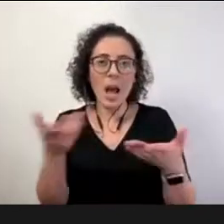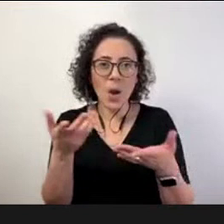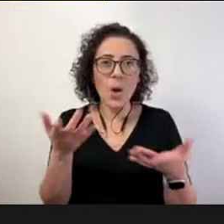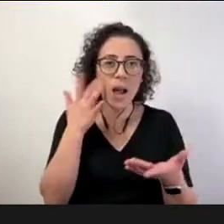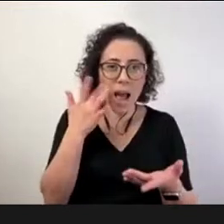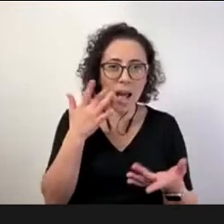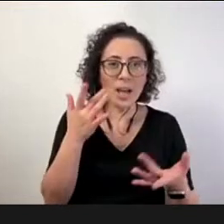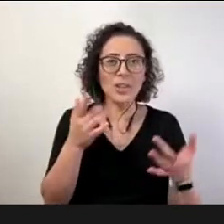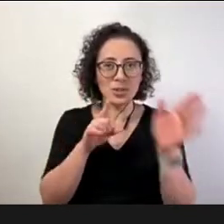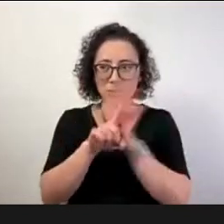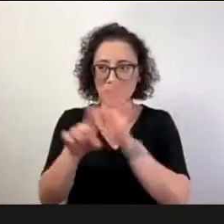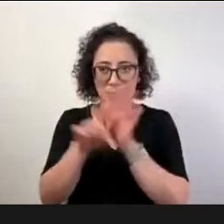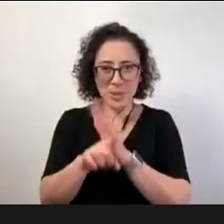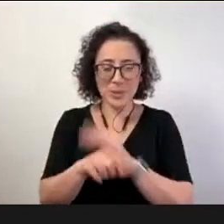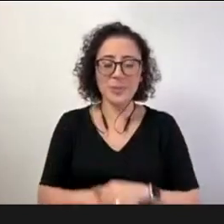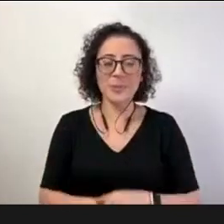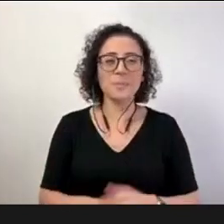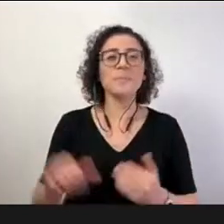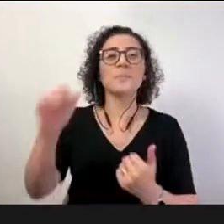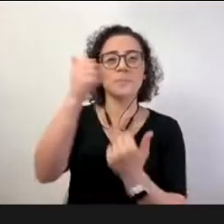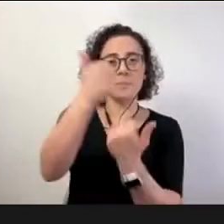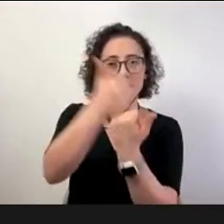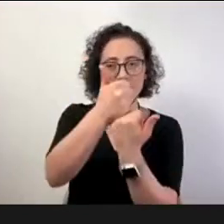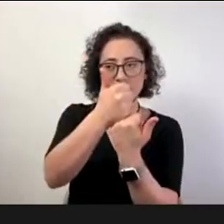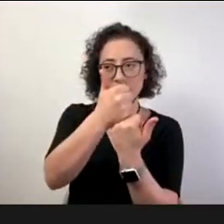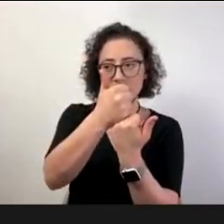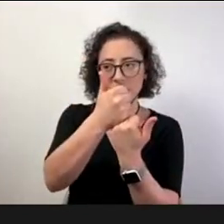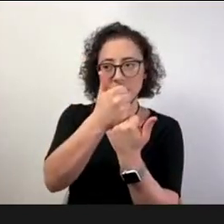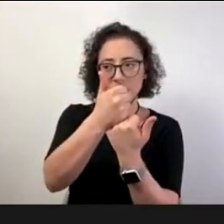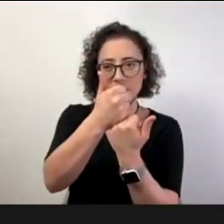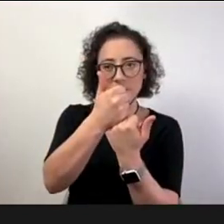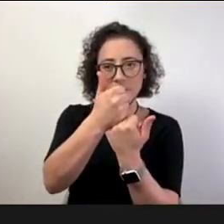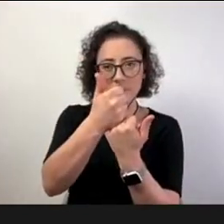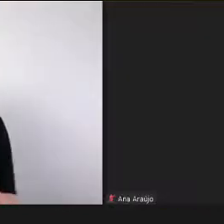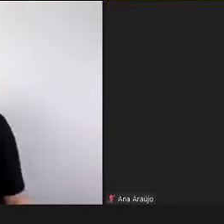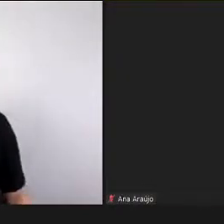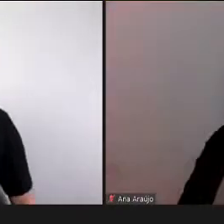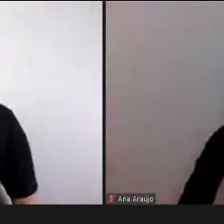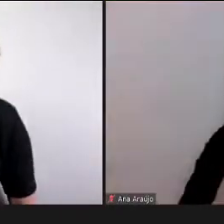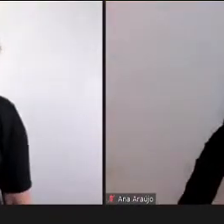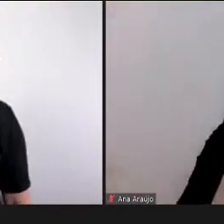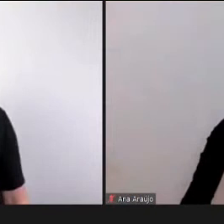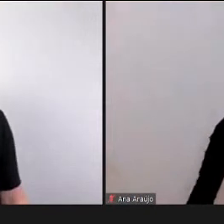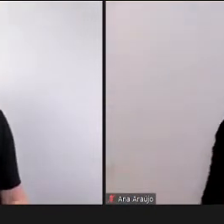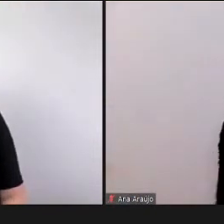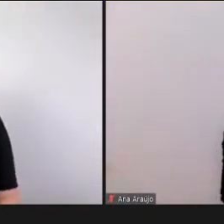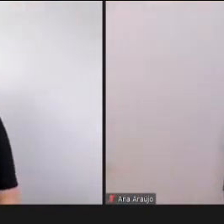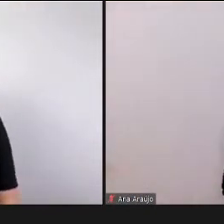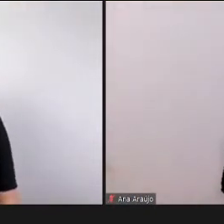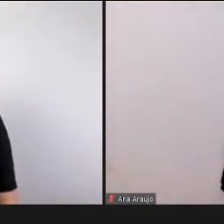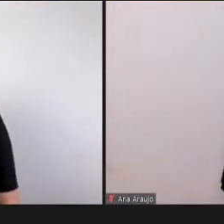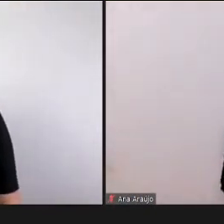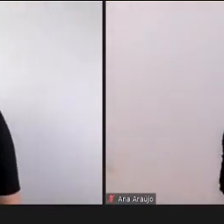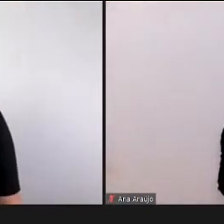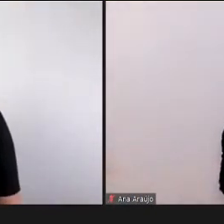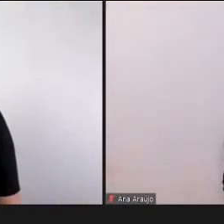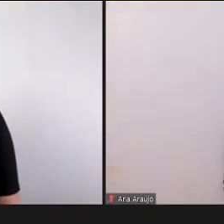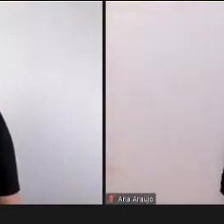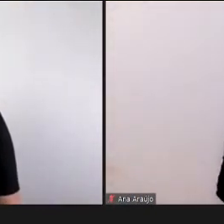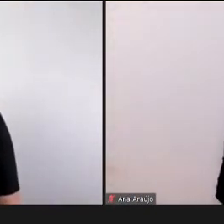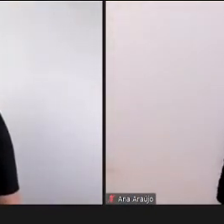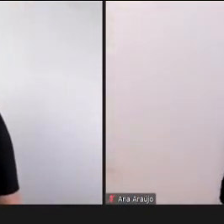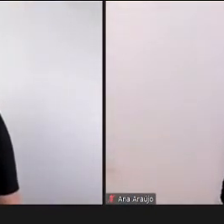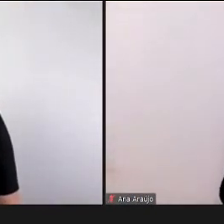continua nossa reflexão muito obrigada Ana excelentes colocações também que